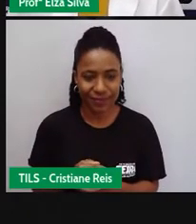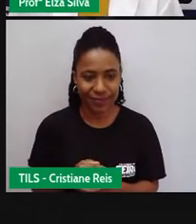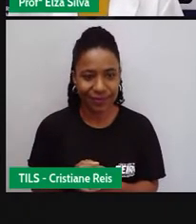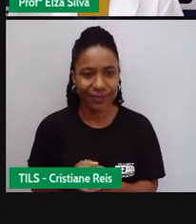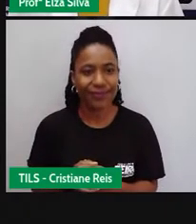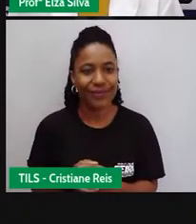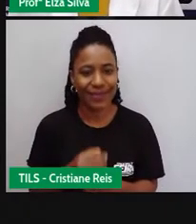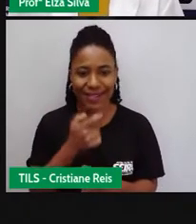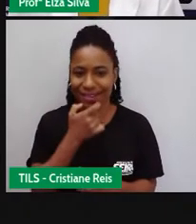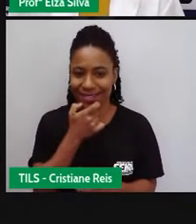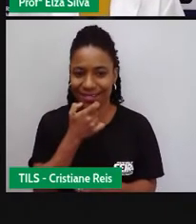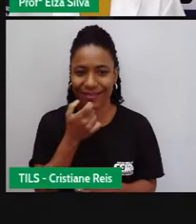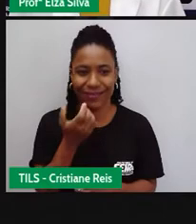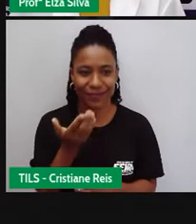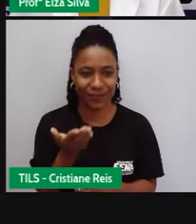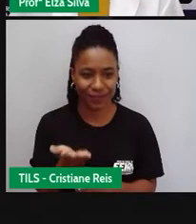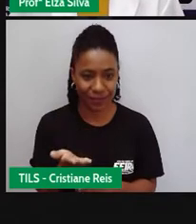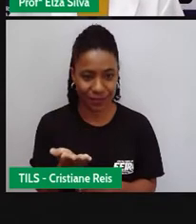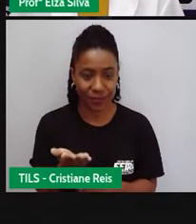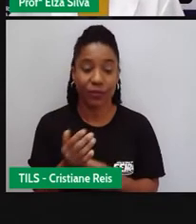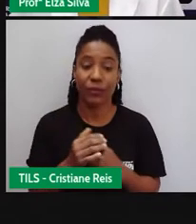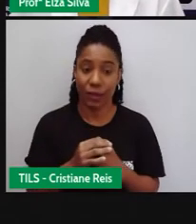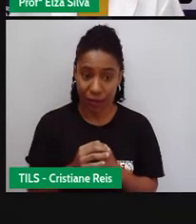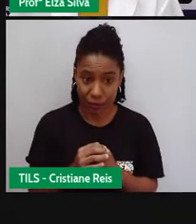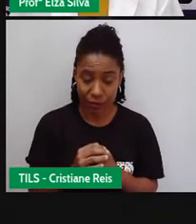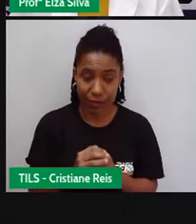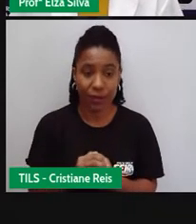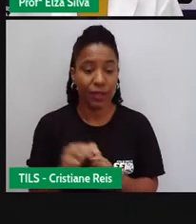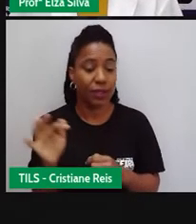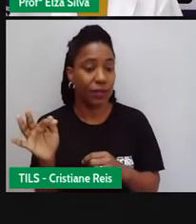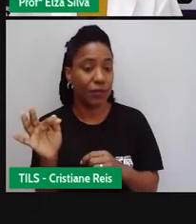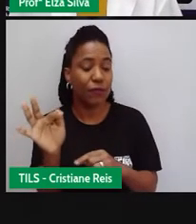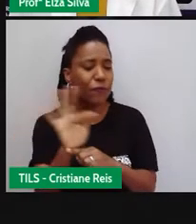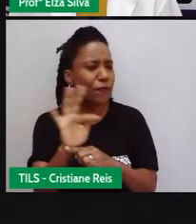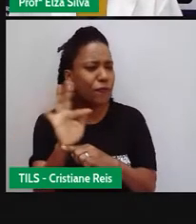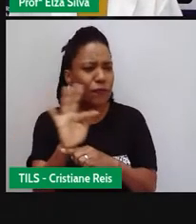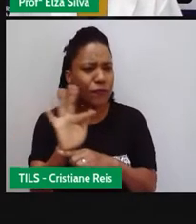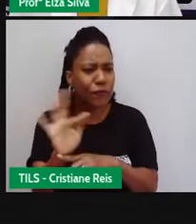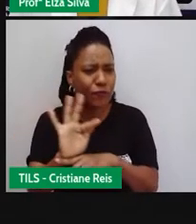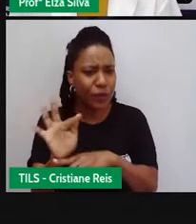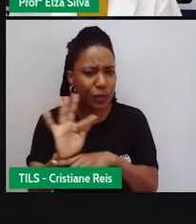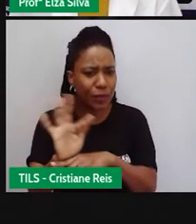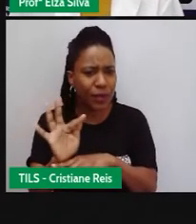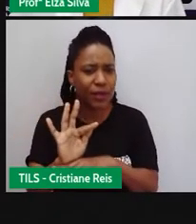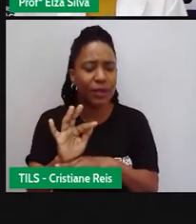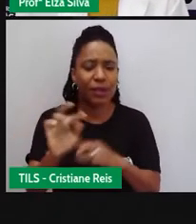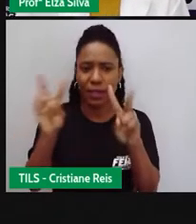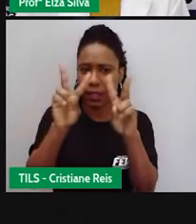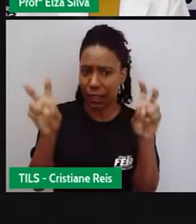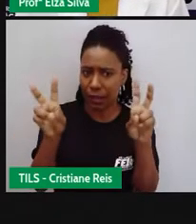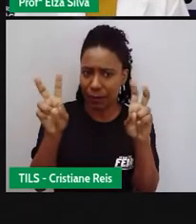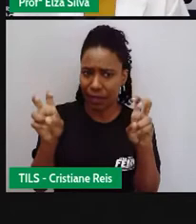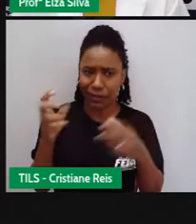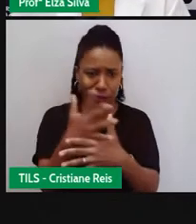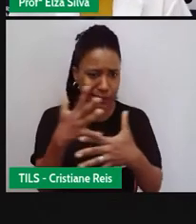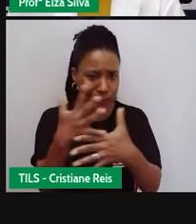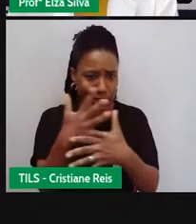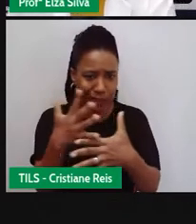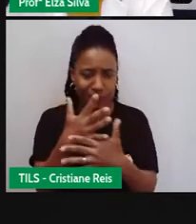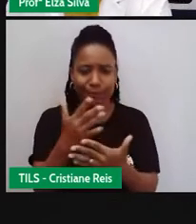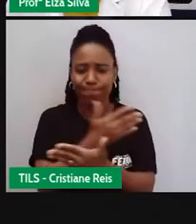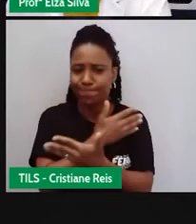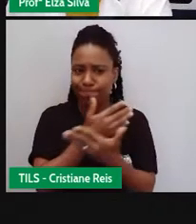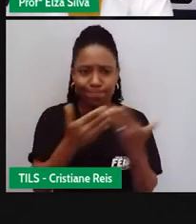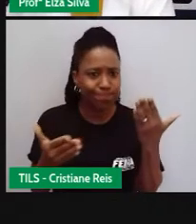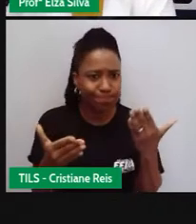short film. Então, este filme, Perdido na cidade, é um curta-metragem. Let's go!